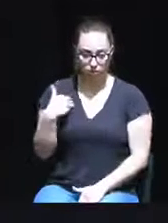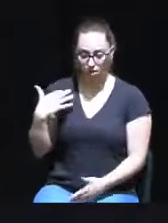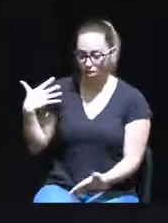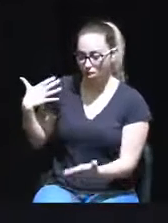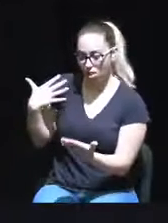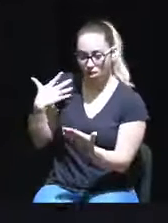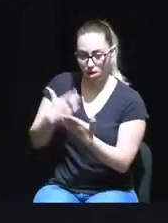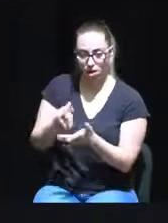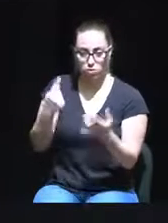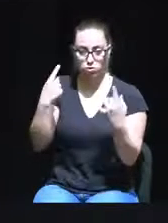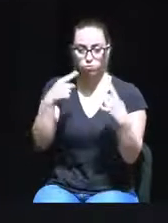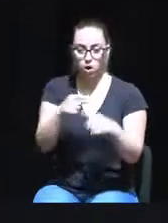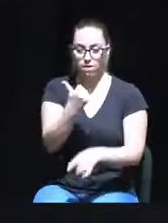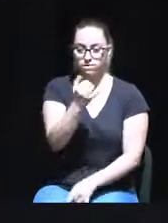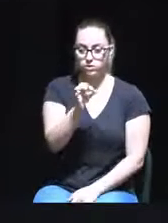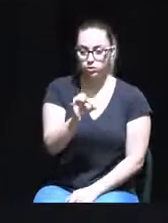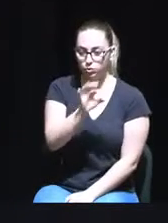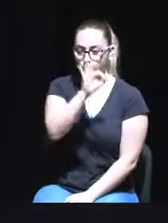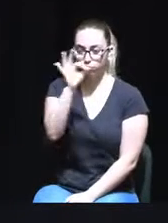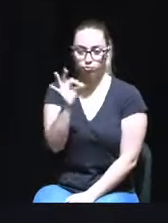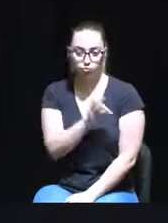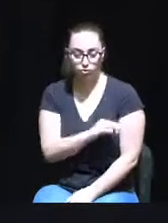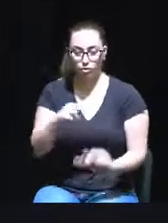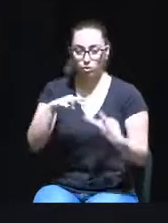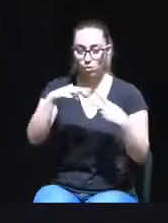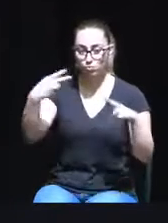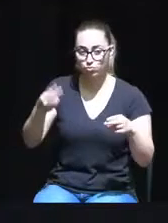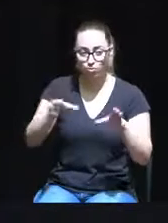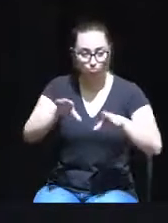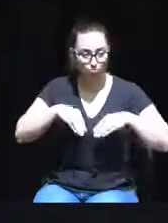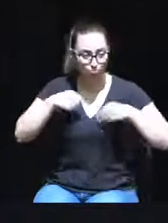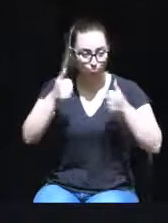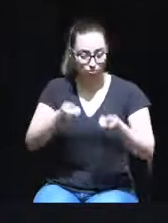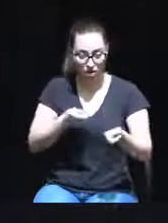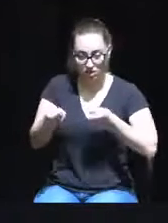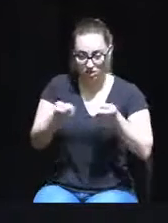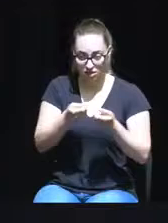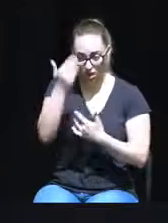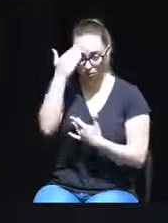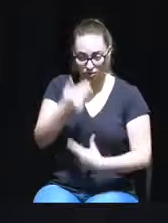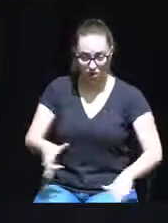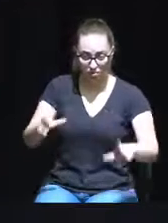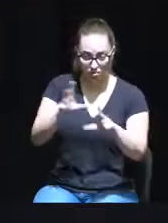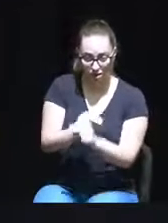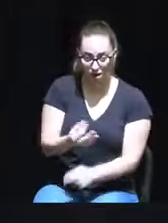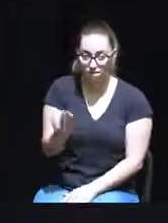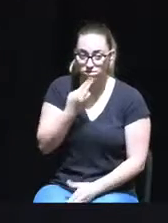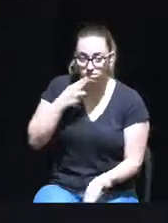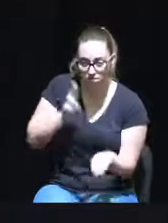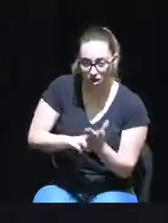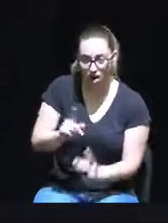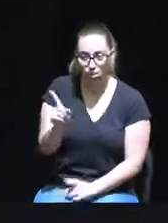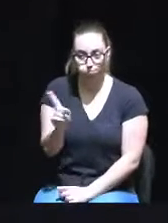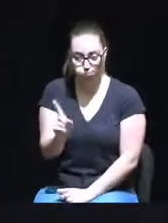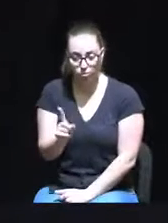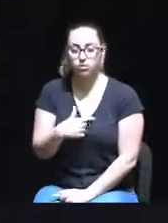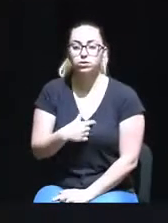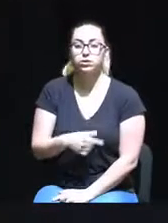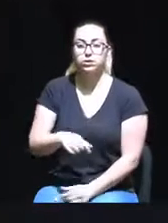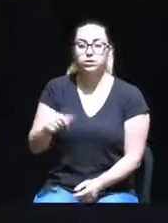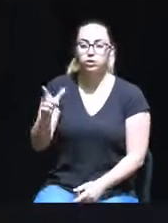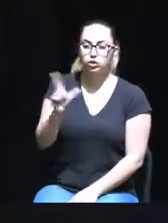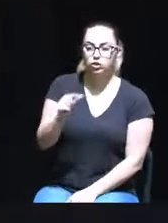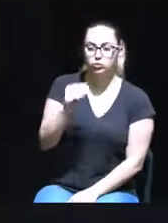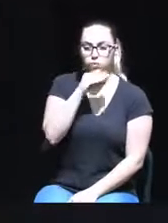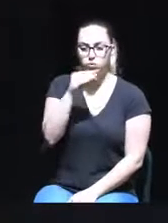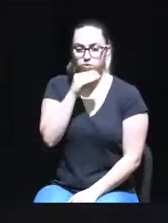agora apenas 28% dos municípios aceitaram a gestão desta nova competência? É ou não verdade que Lisboa, Sintra,